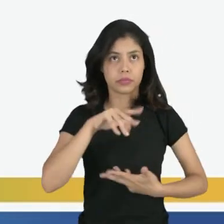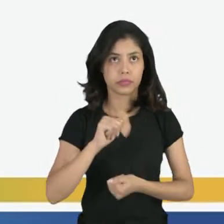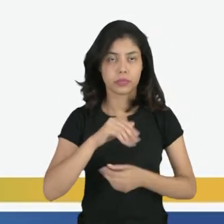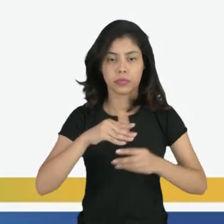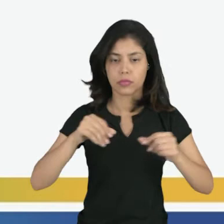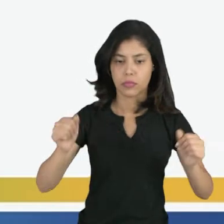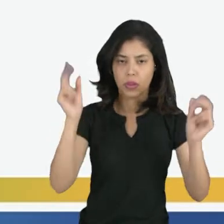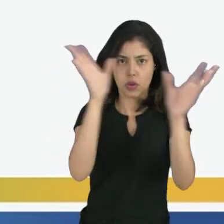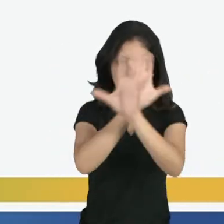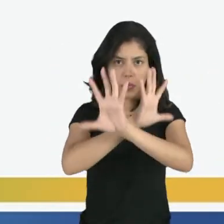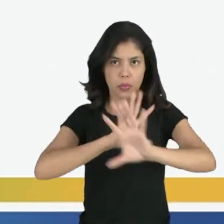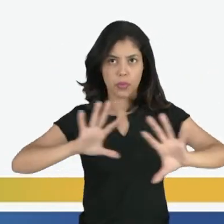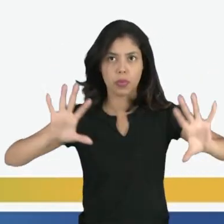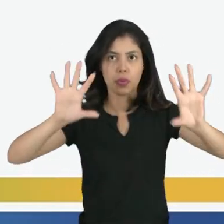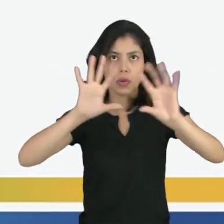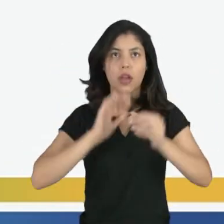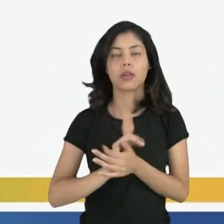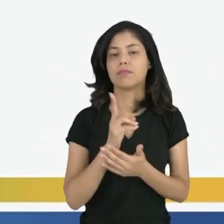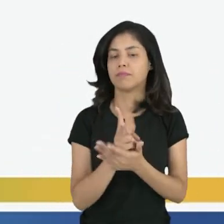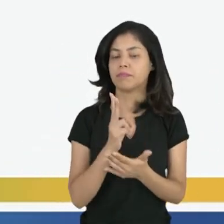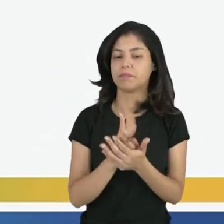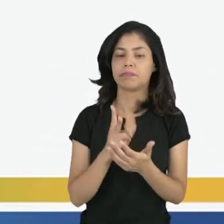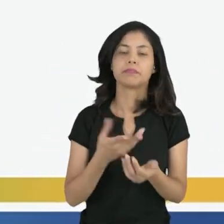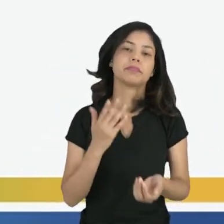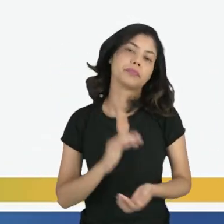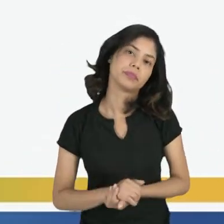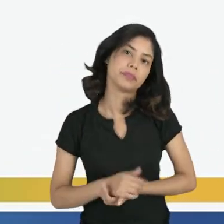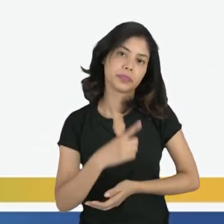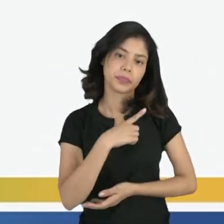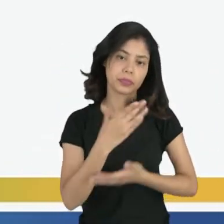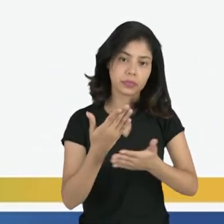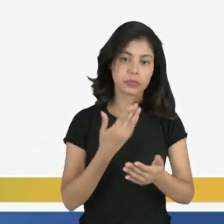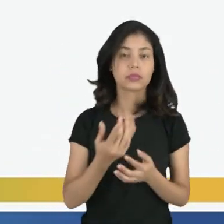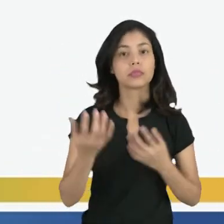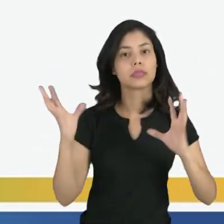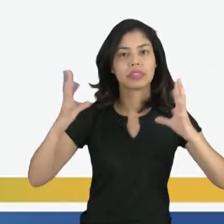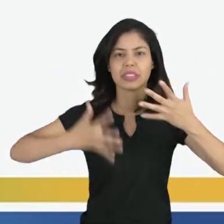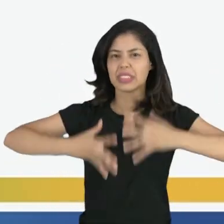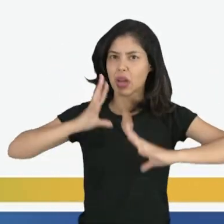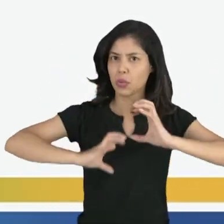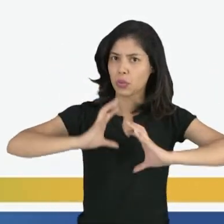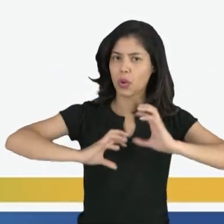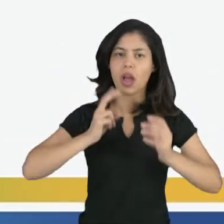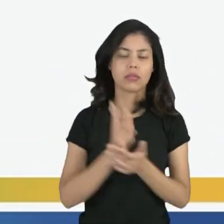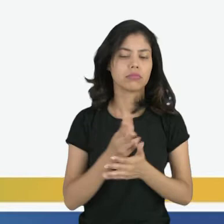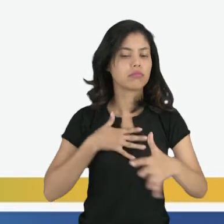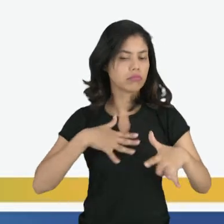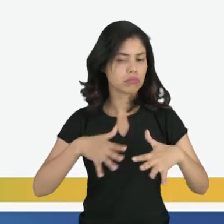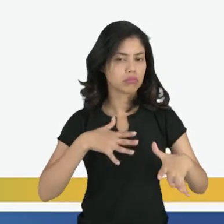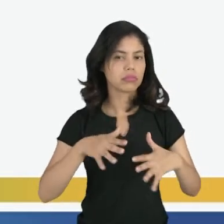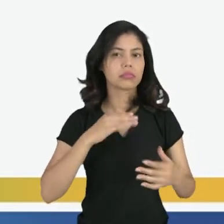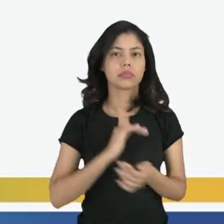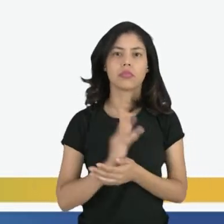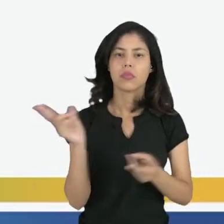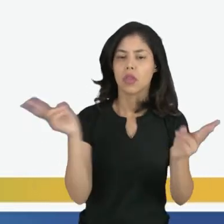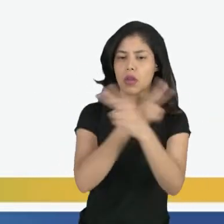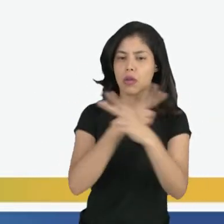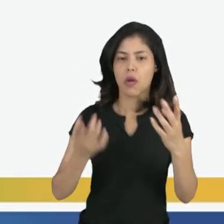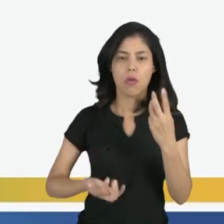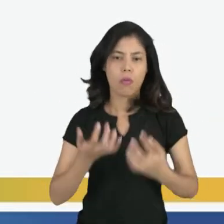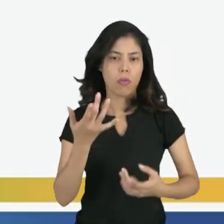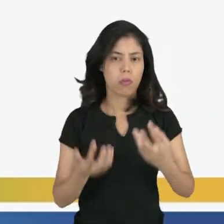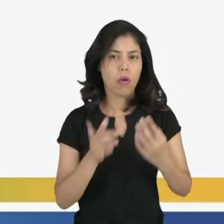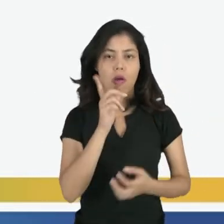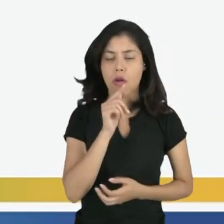e ar. Sempre existe essa dualidade, esse conflito. Sempre a terra tá brigando com ar, o fogo tá